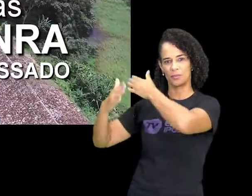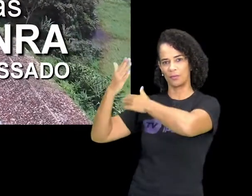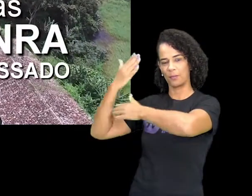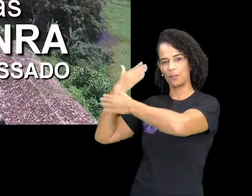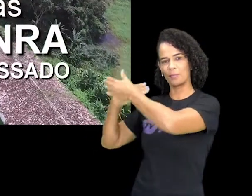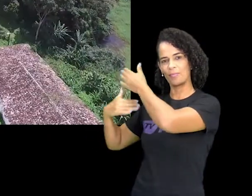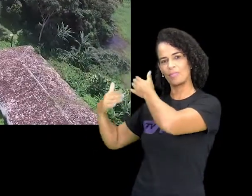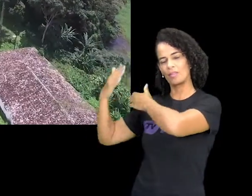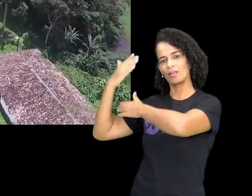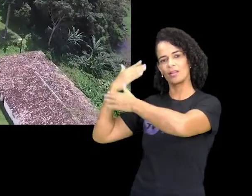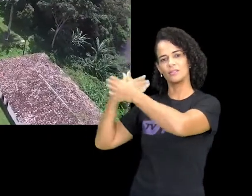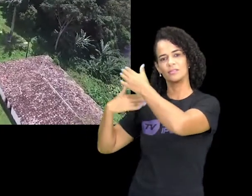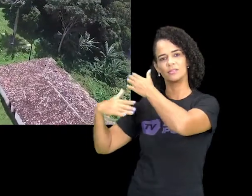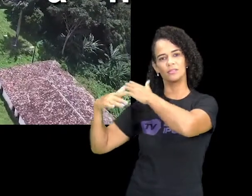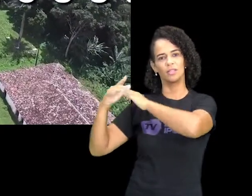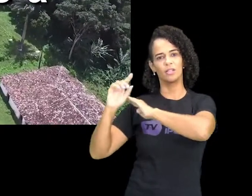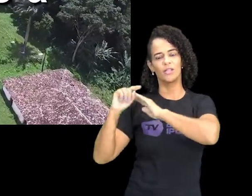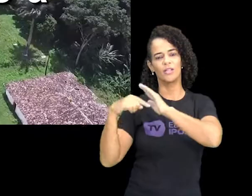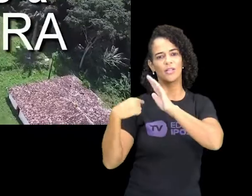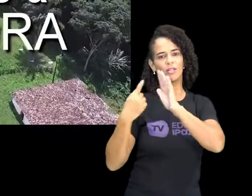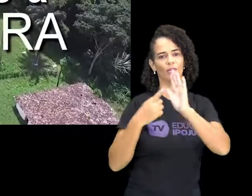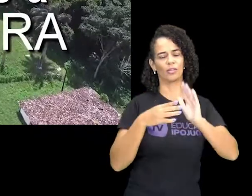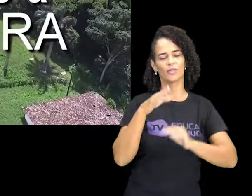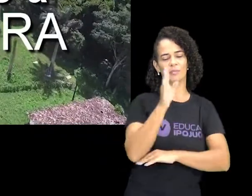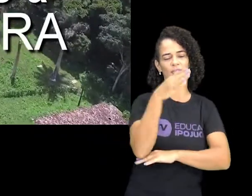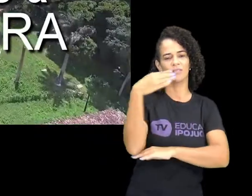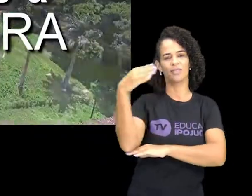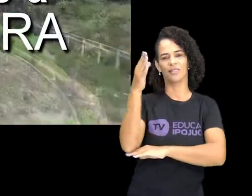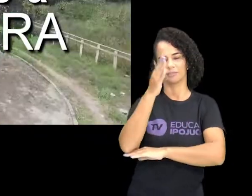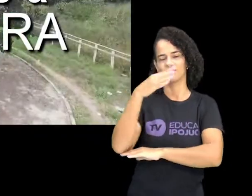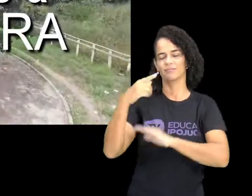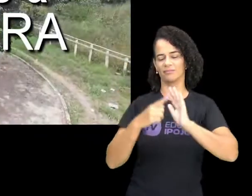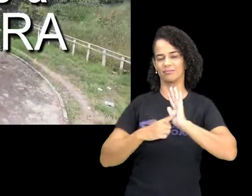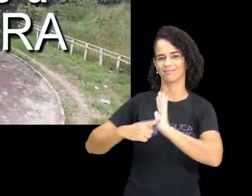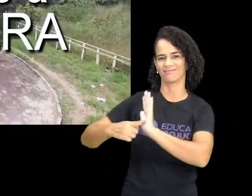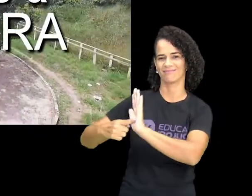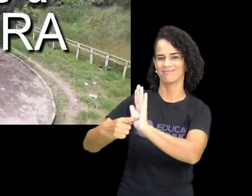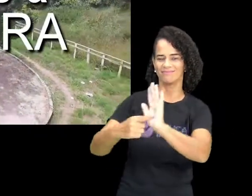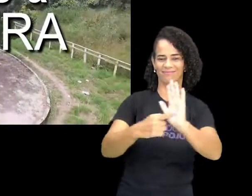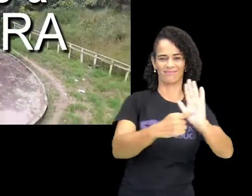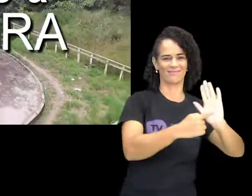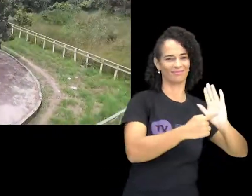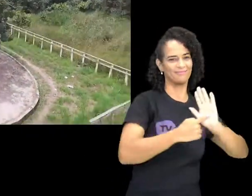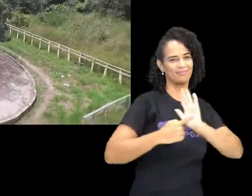Que a nossa bandeira traduz